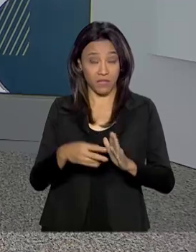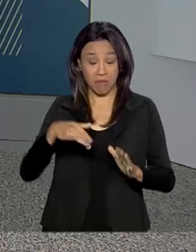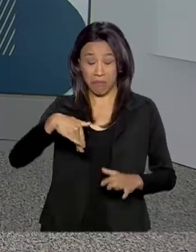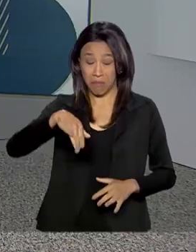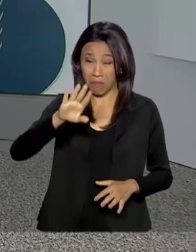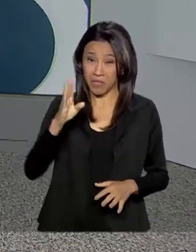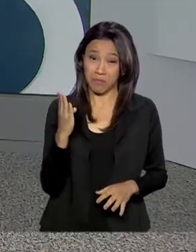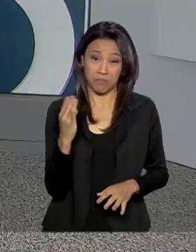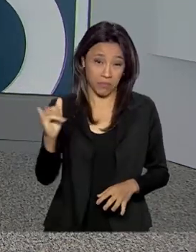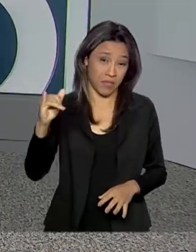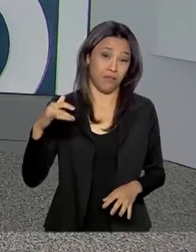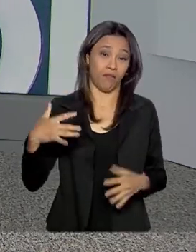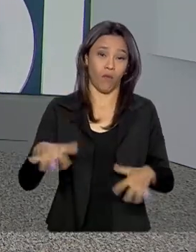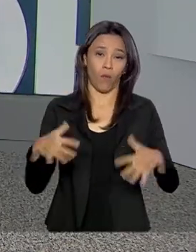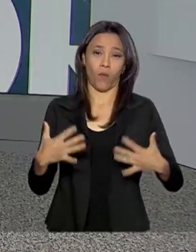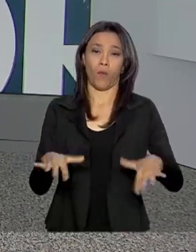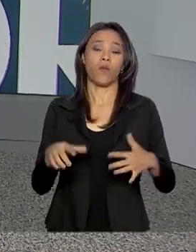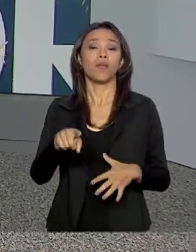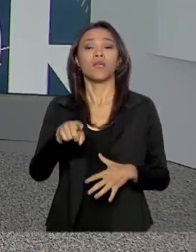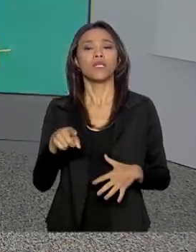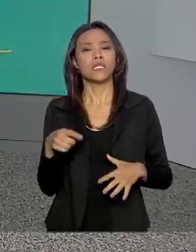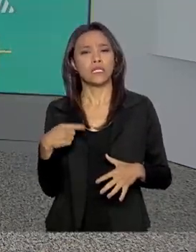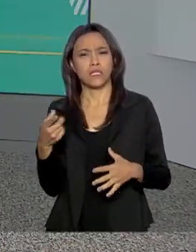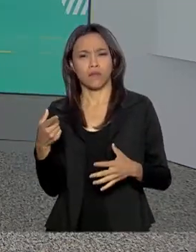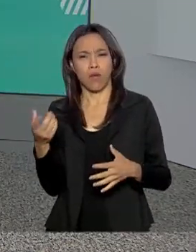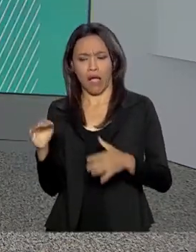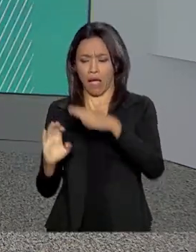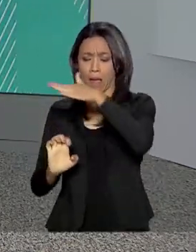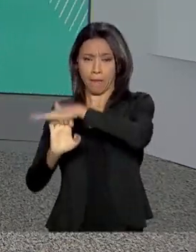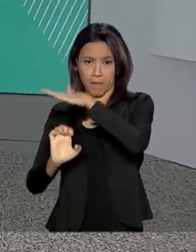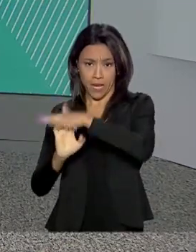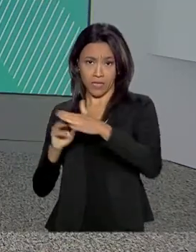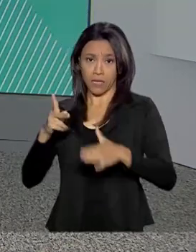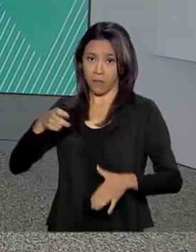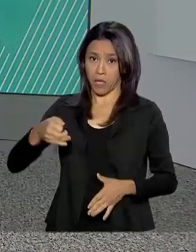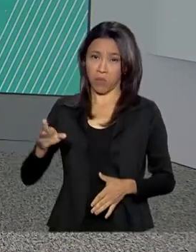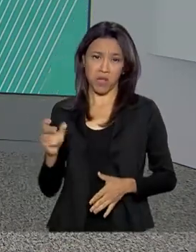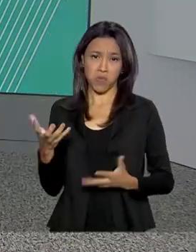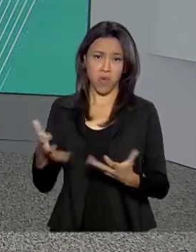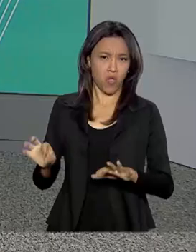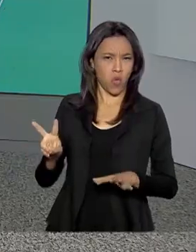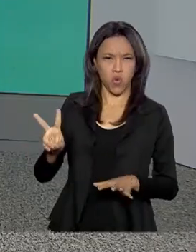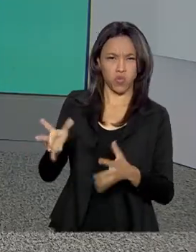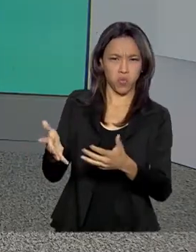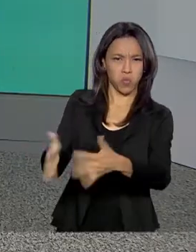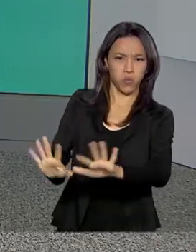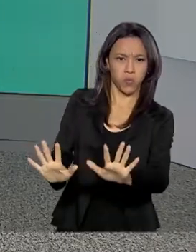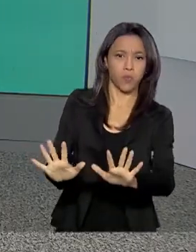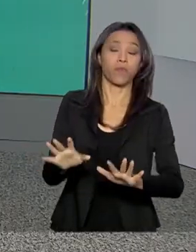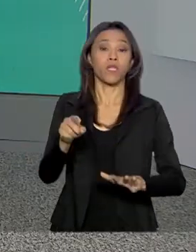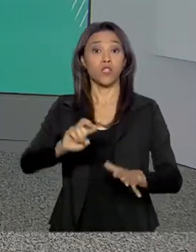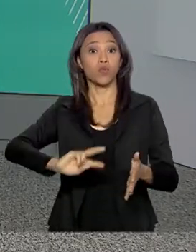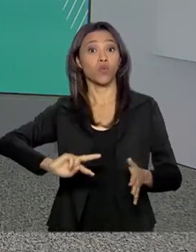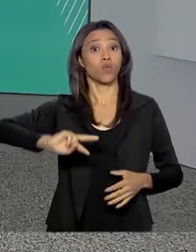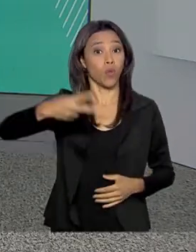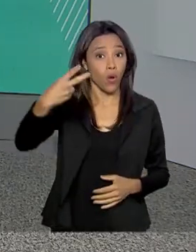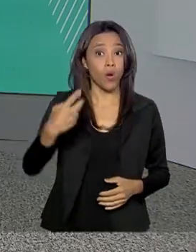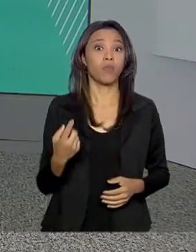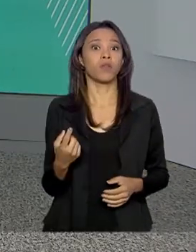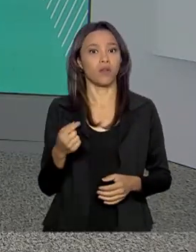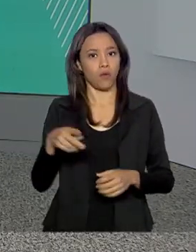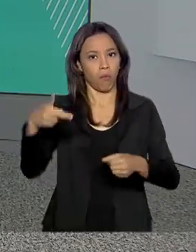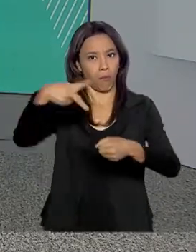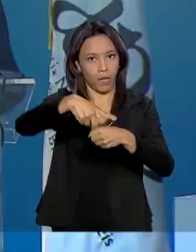Petrobras levou dois blocos. A previsão do governo federal é de que com os leilões a produção de petróleo e gás dobre na próxima